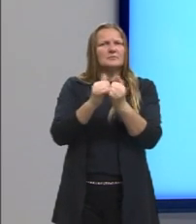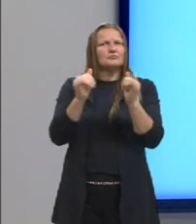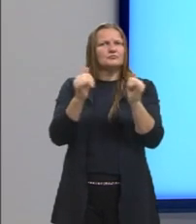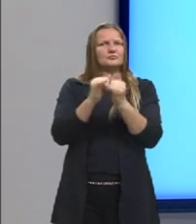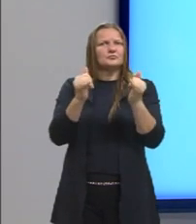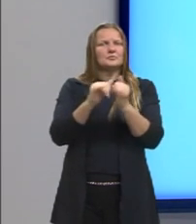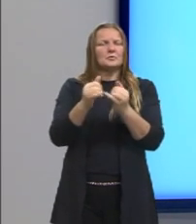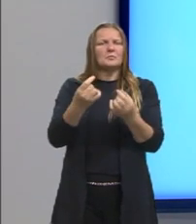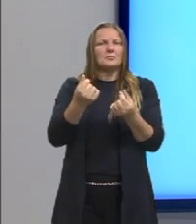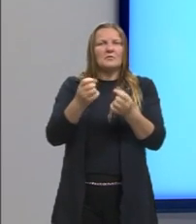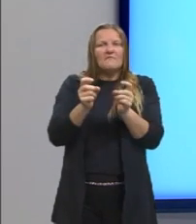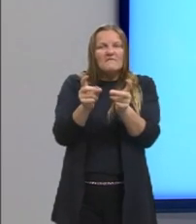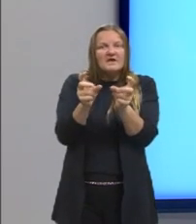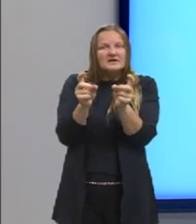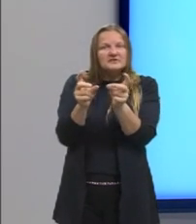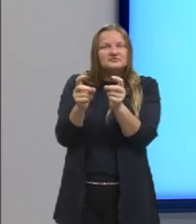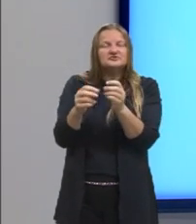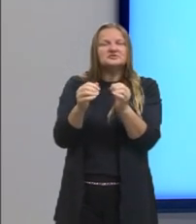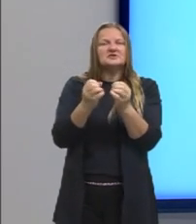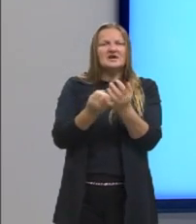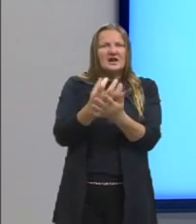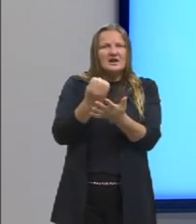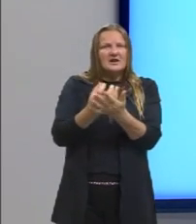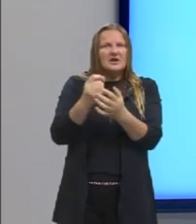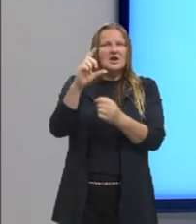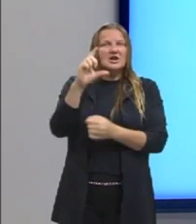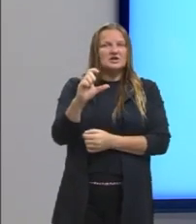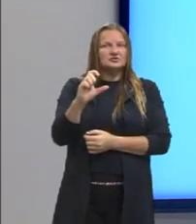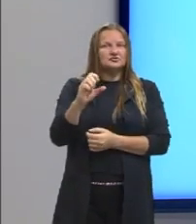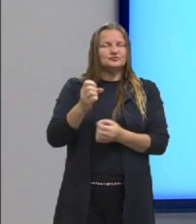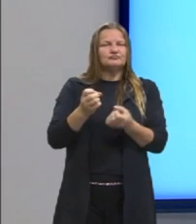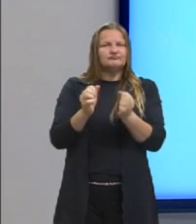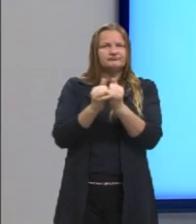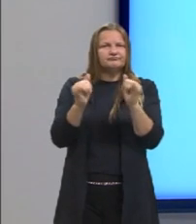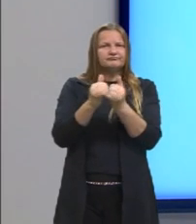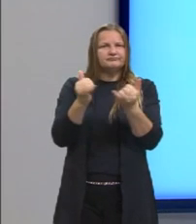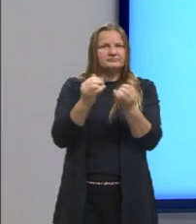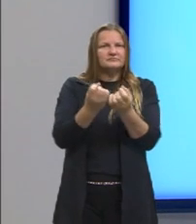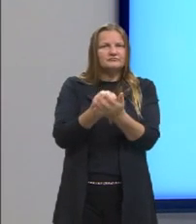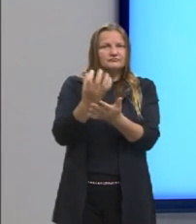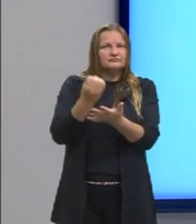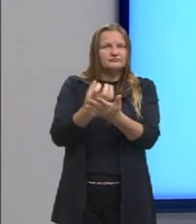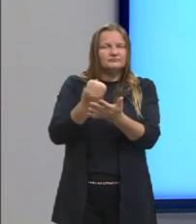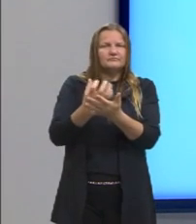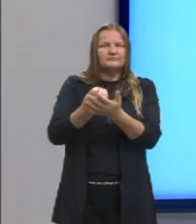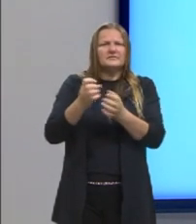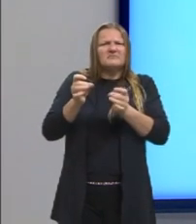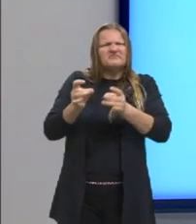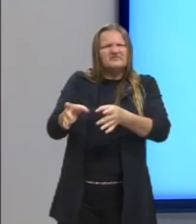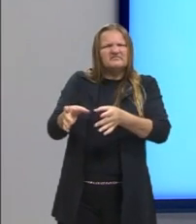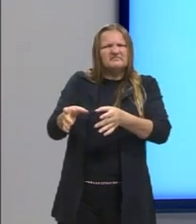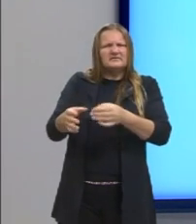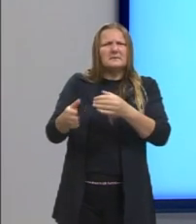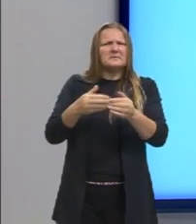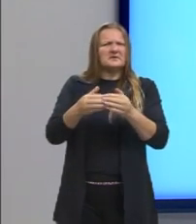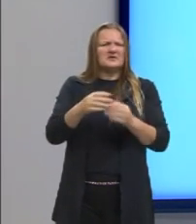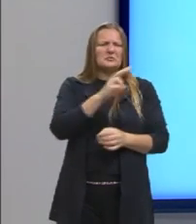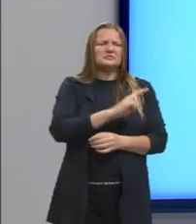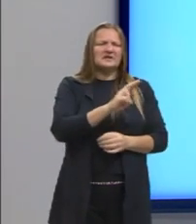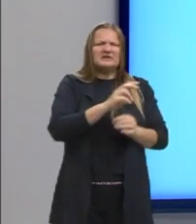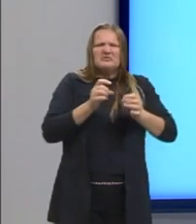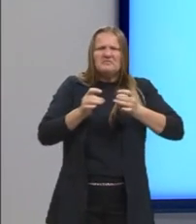lucrativo é vender o lixo eletrônico a negociantes locais, que o importam alegando tratar-se de material usado.